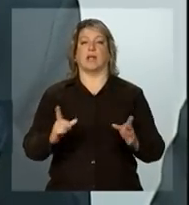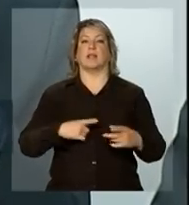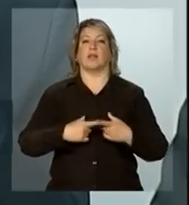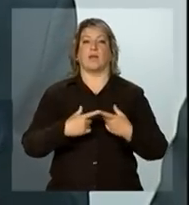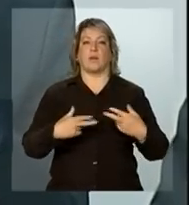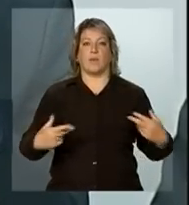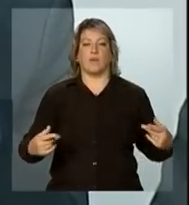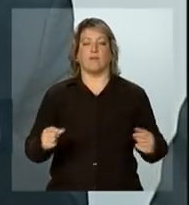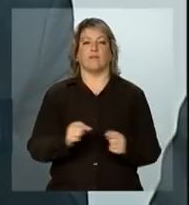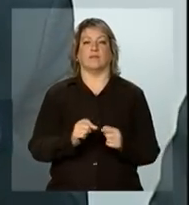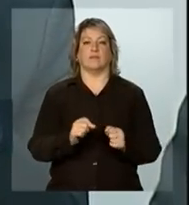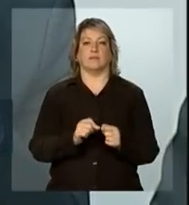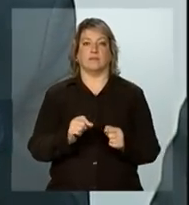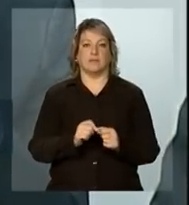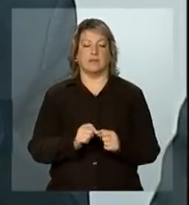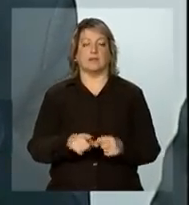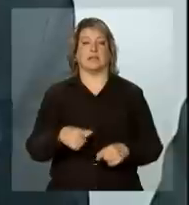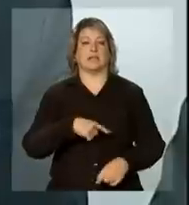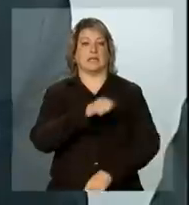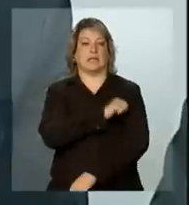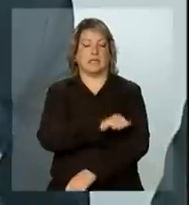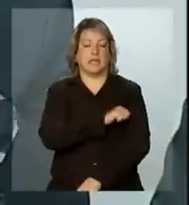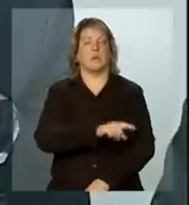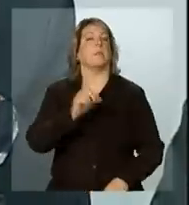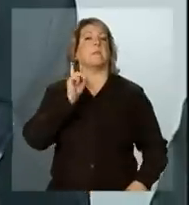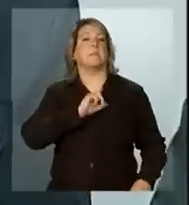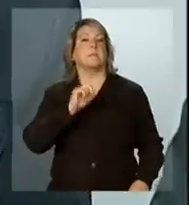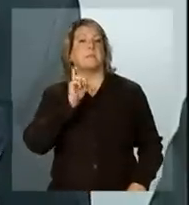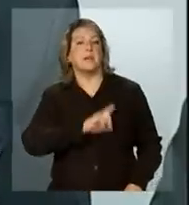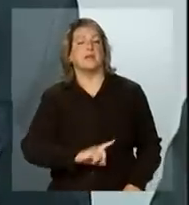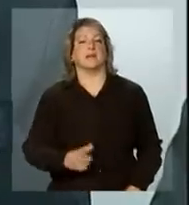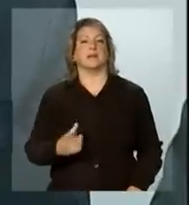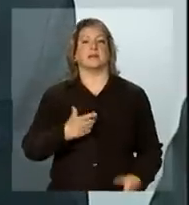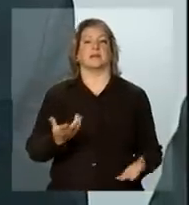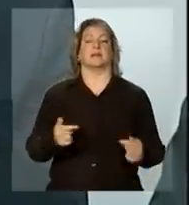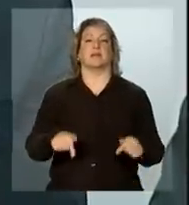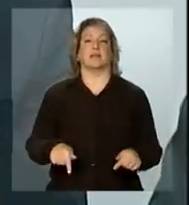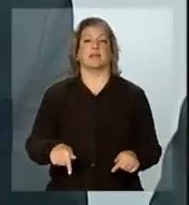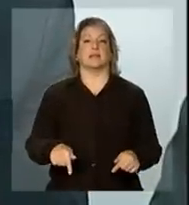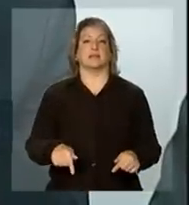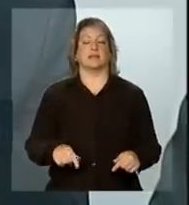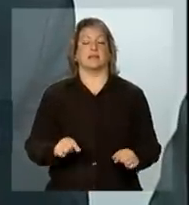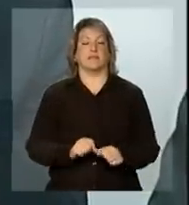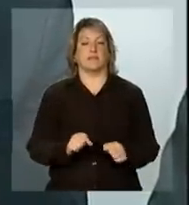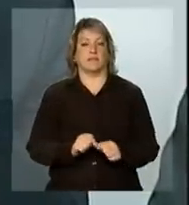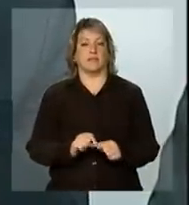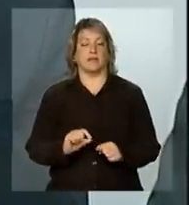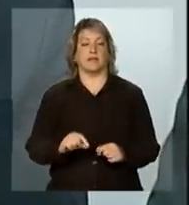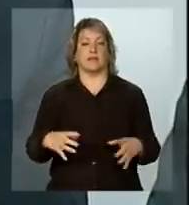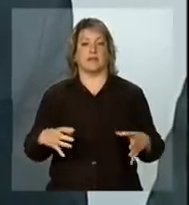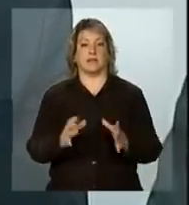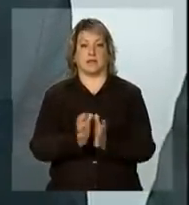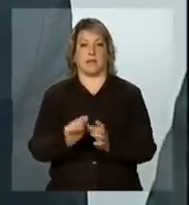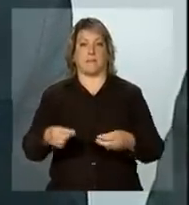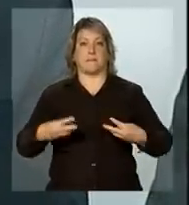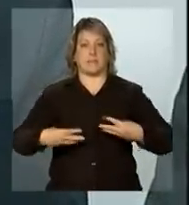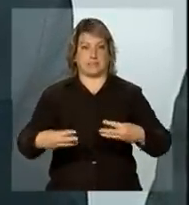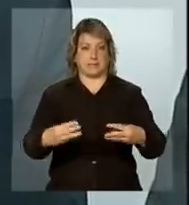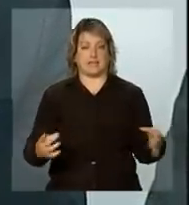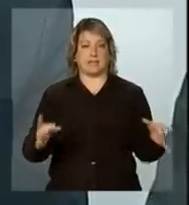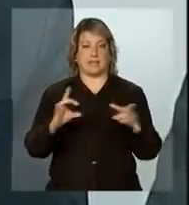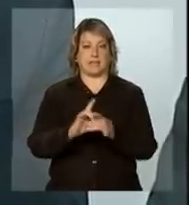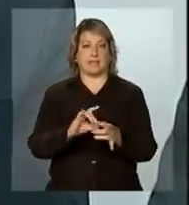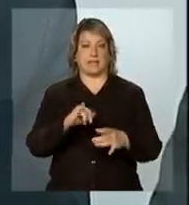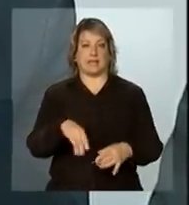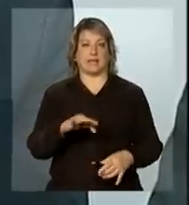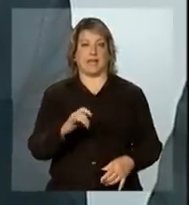celebrados com o Rio, com Minas Gerais, aqui, celebramos aqueles instrumentos no âmbito do Ministério da Integração, mas o ministro